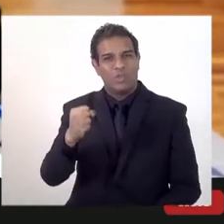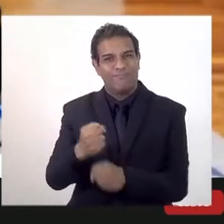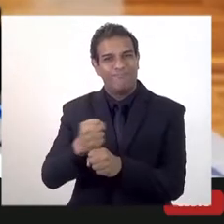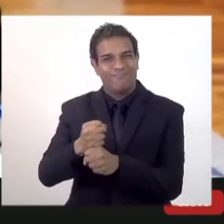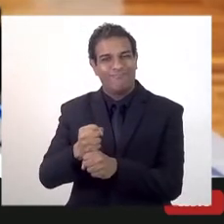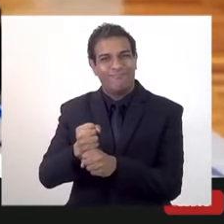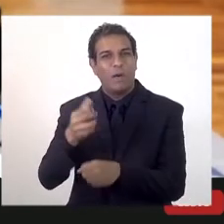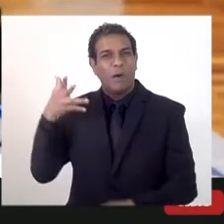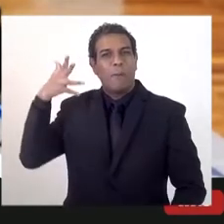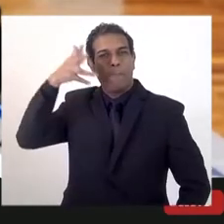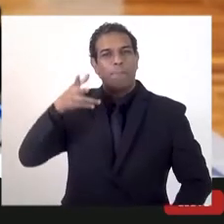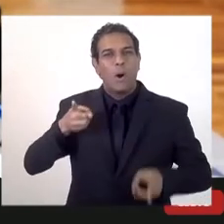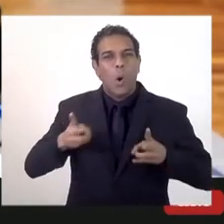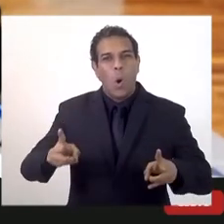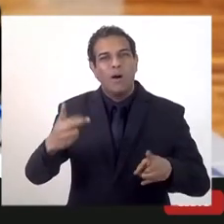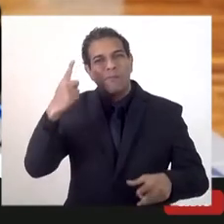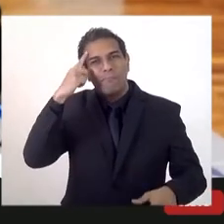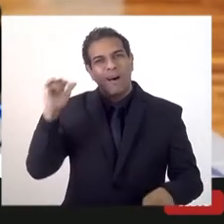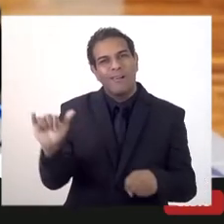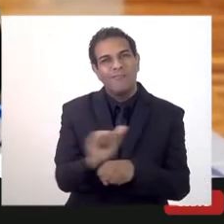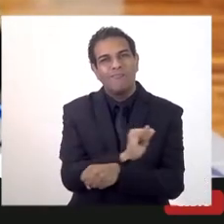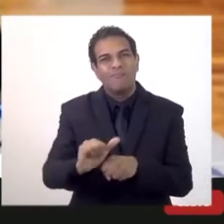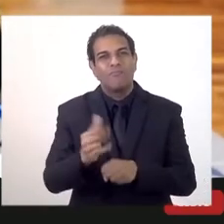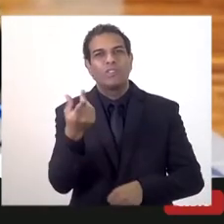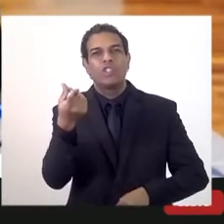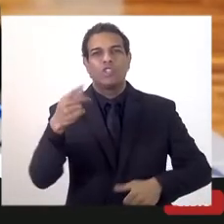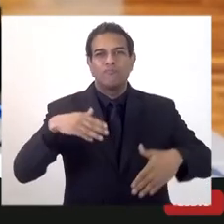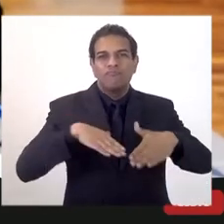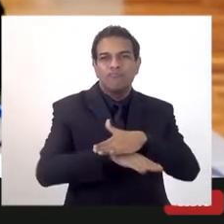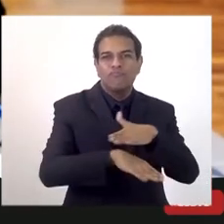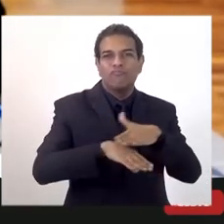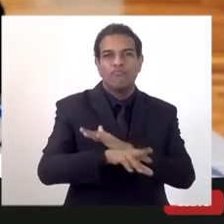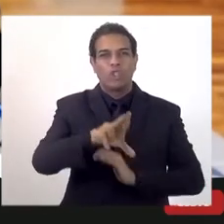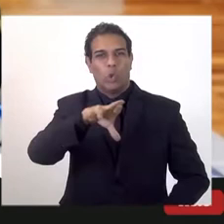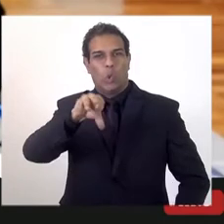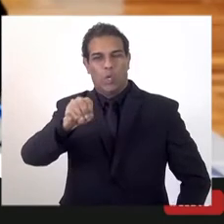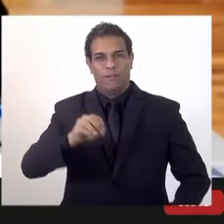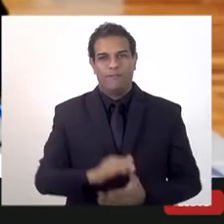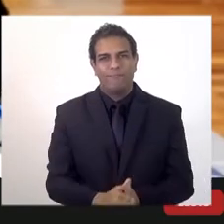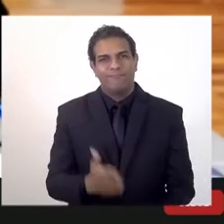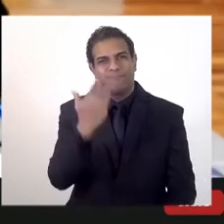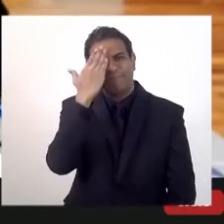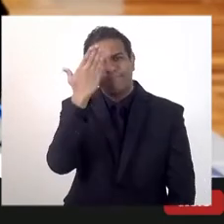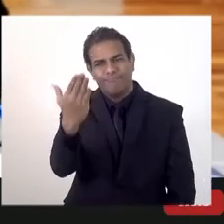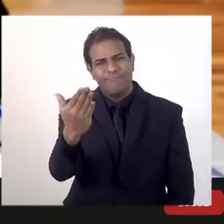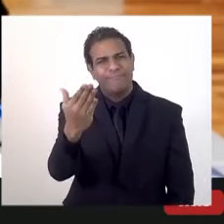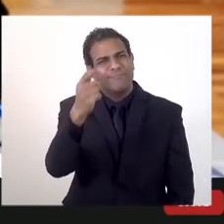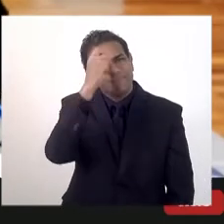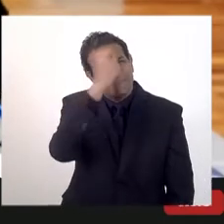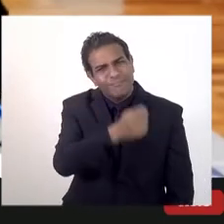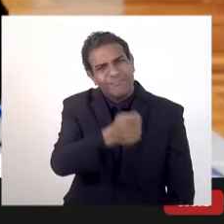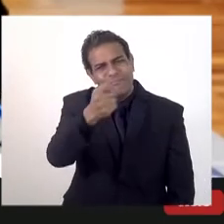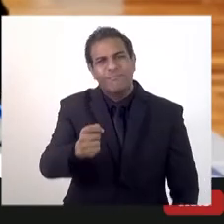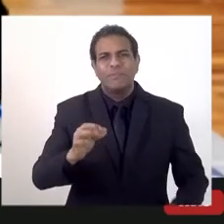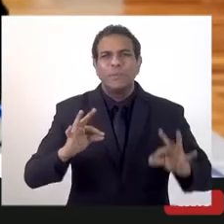Fórum Permanente e Desenvolvimento Estratégico do Estado do Rio de Janeiro. Então, agradecer a presença de todas e todos.